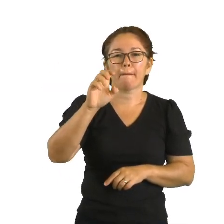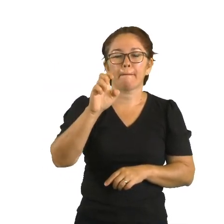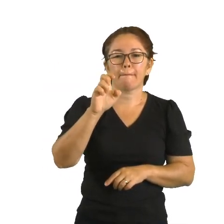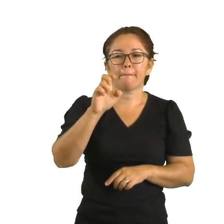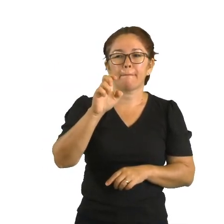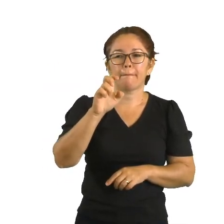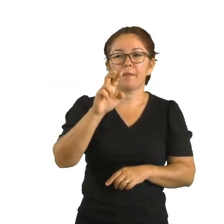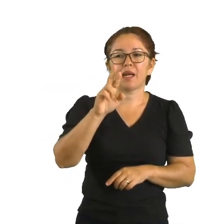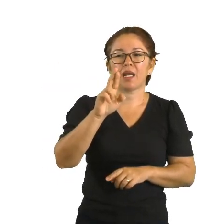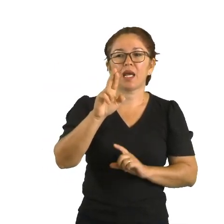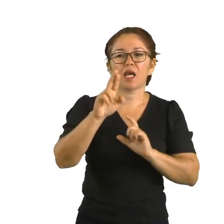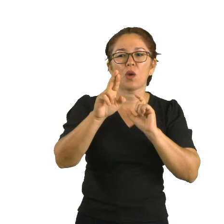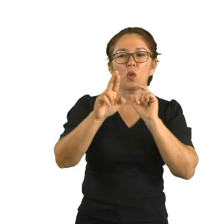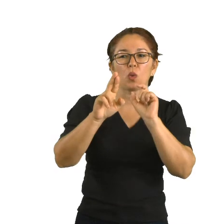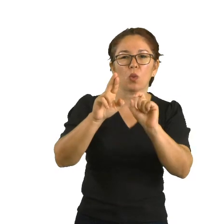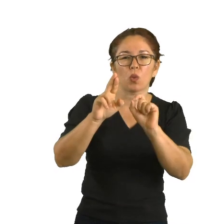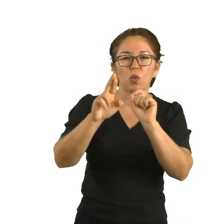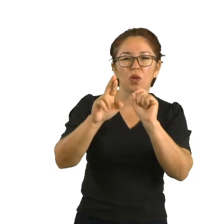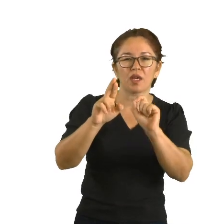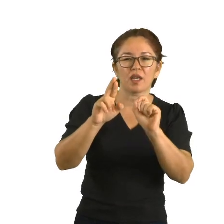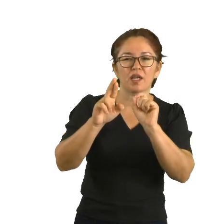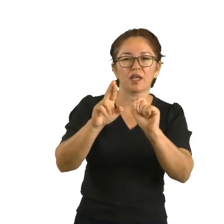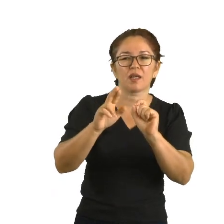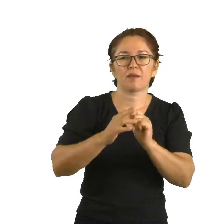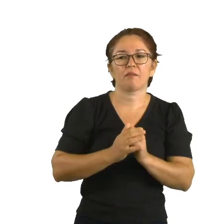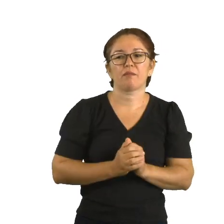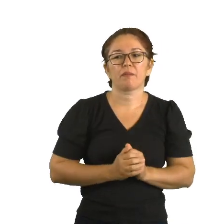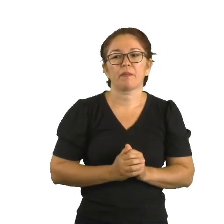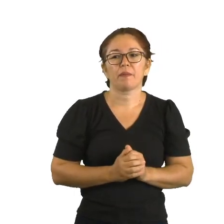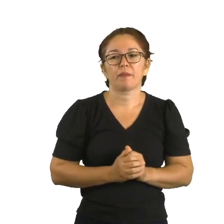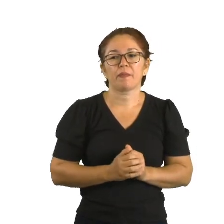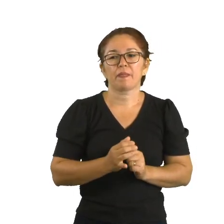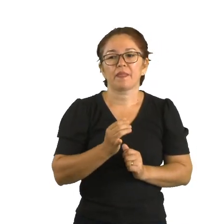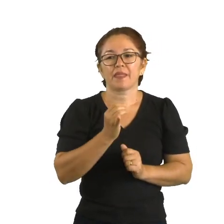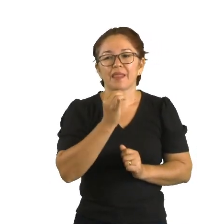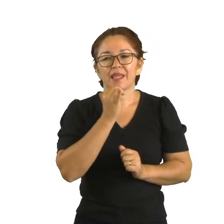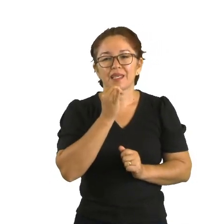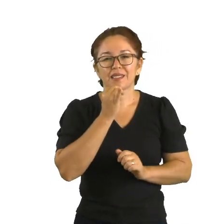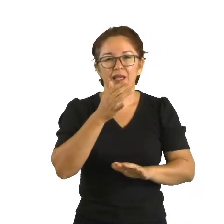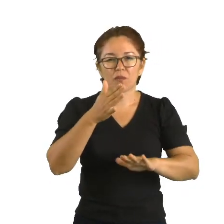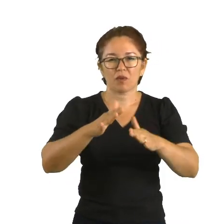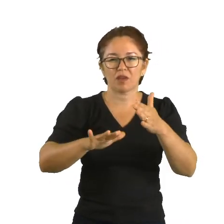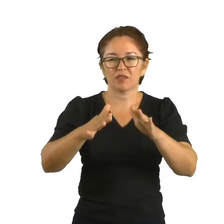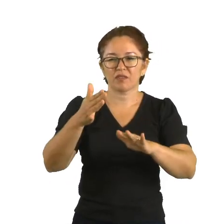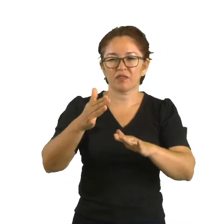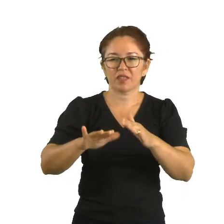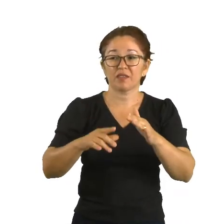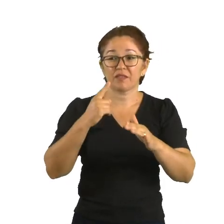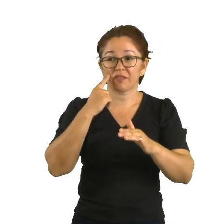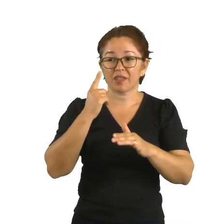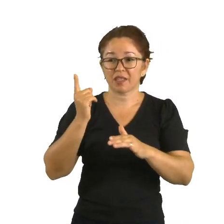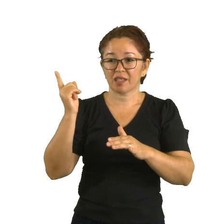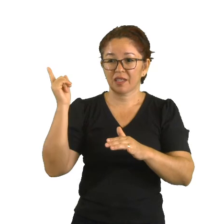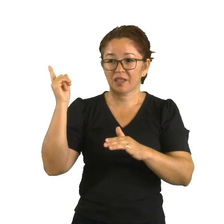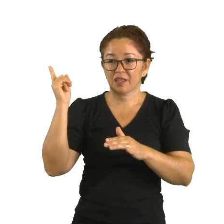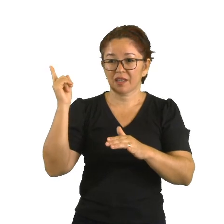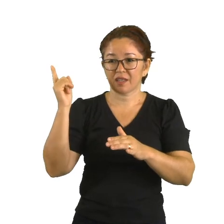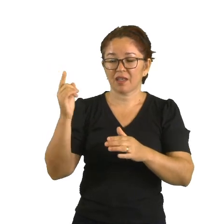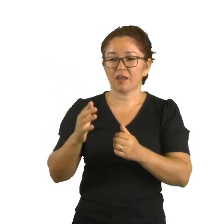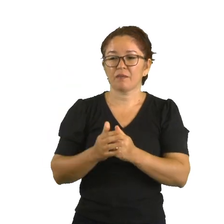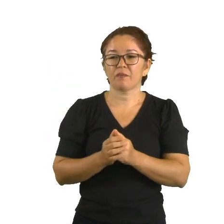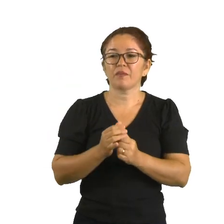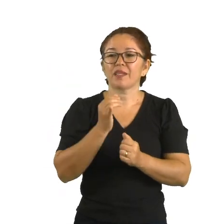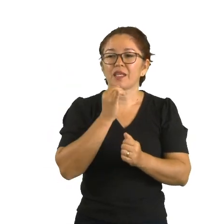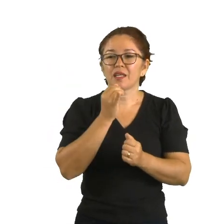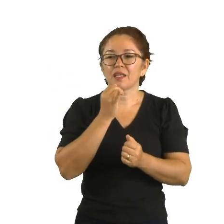quando existe um movimento relativo entre a fonte emissora do som quando o observador se aproxima da fonte. O som